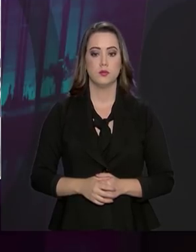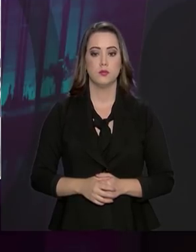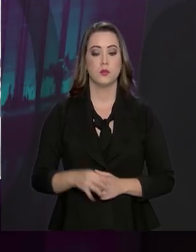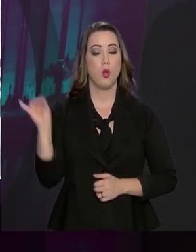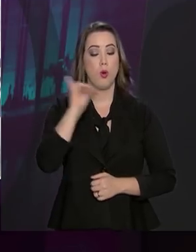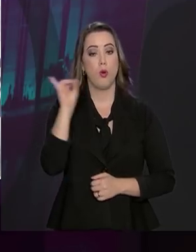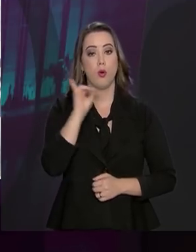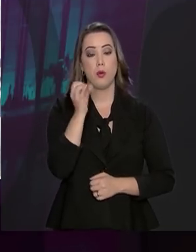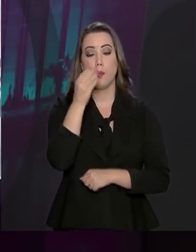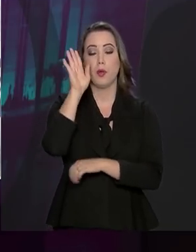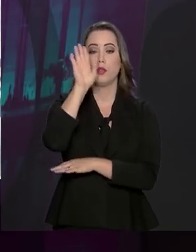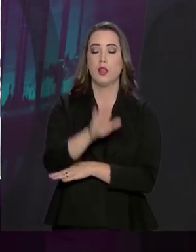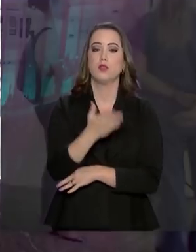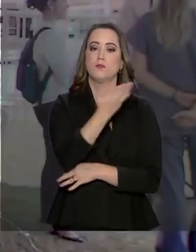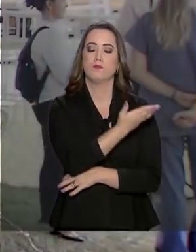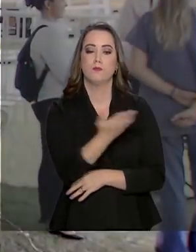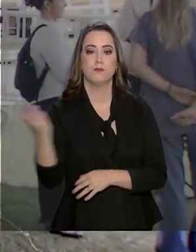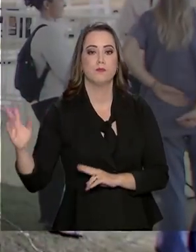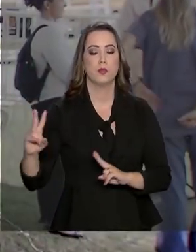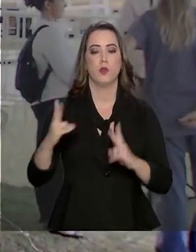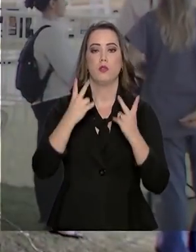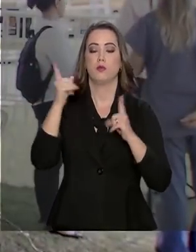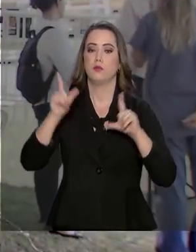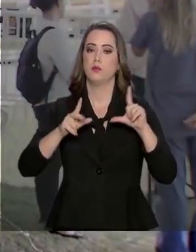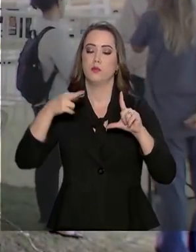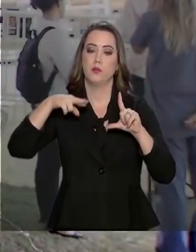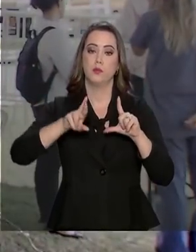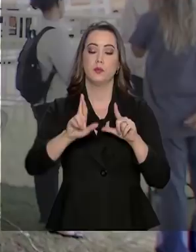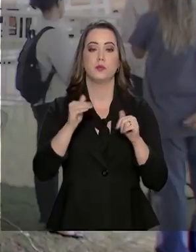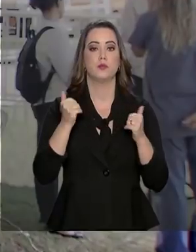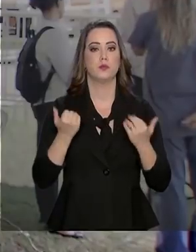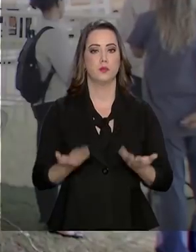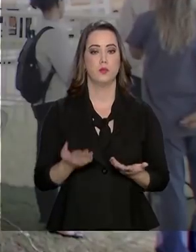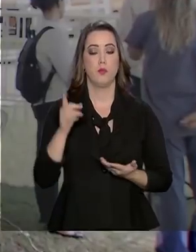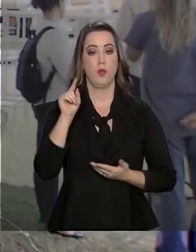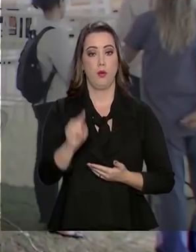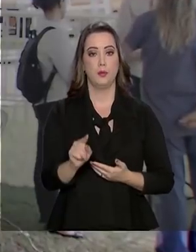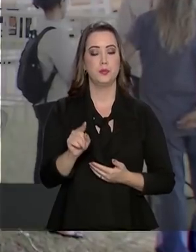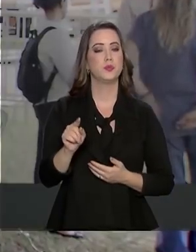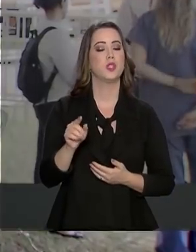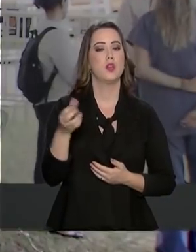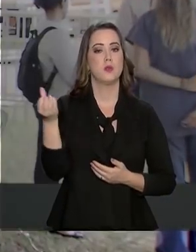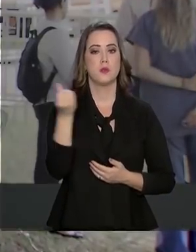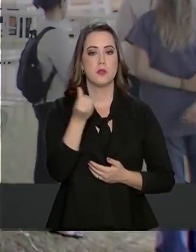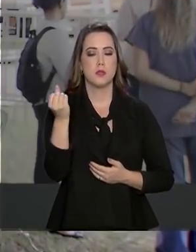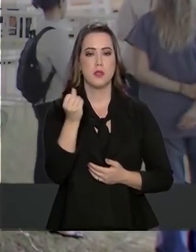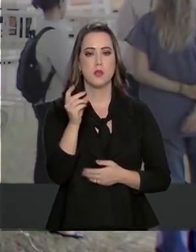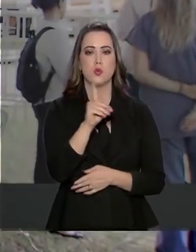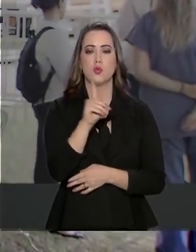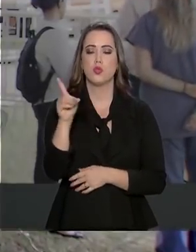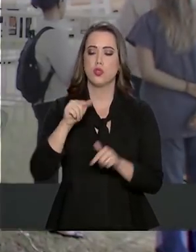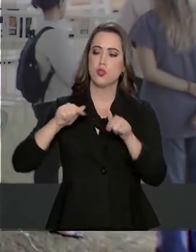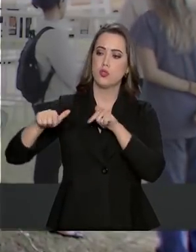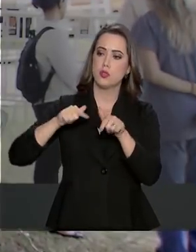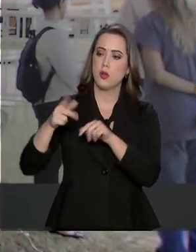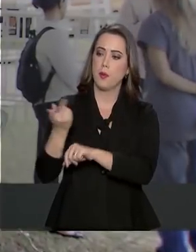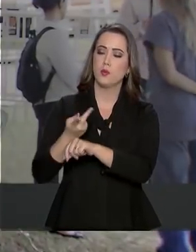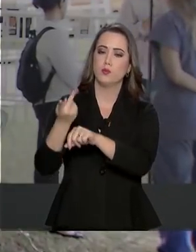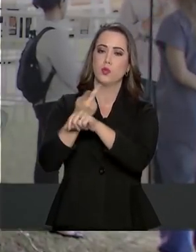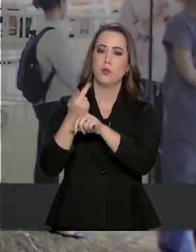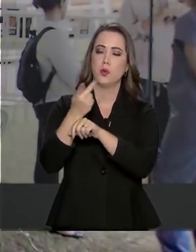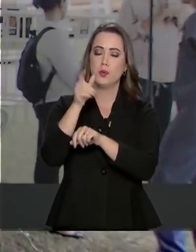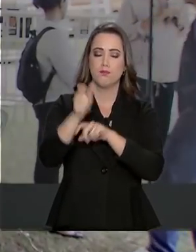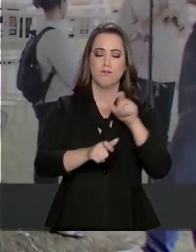Olá Ricardo, boa tarde boa tarde a todos que nos acompanham aqui na TVNBR este é o sexto dia de operações de busca dos